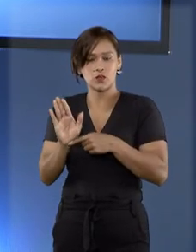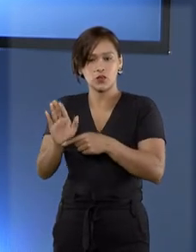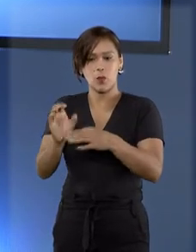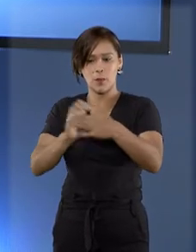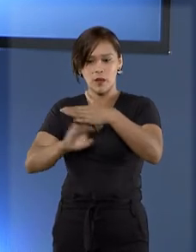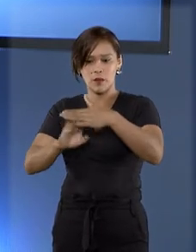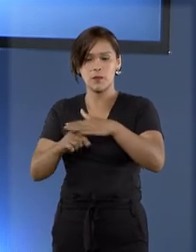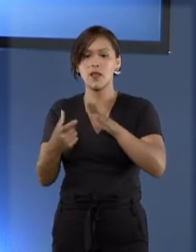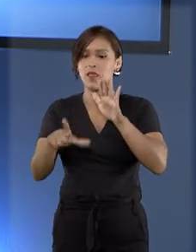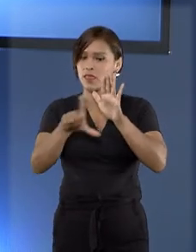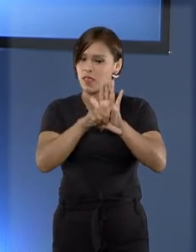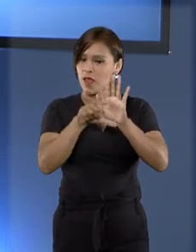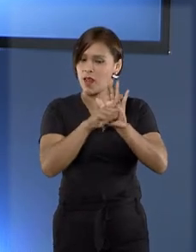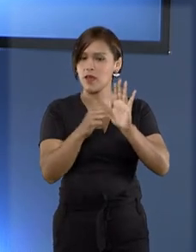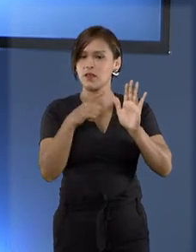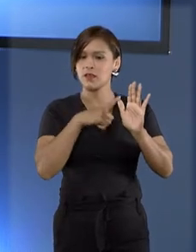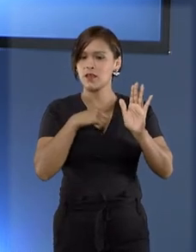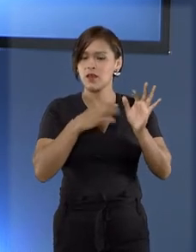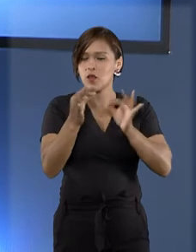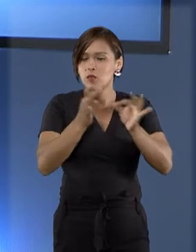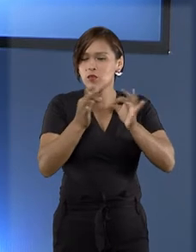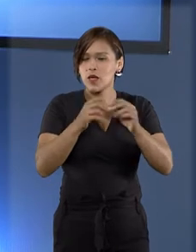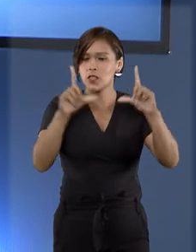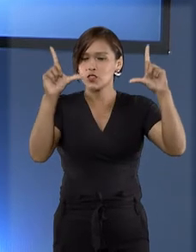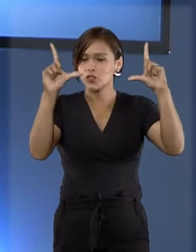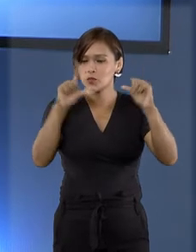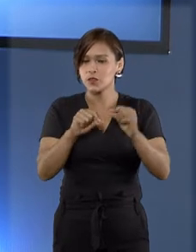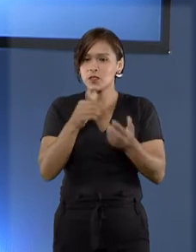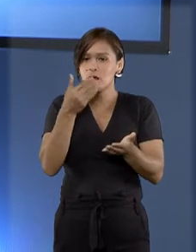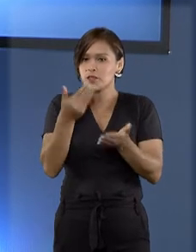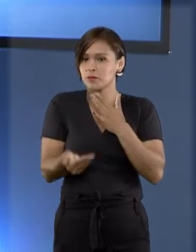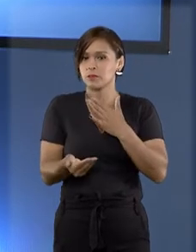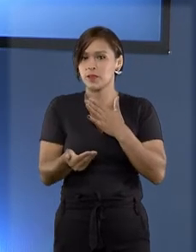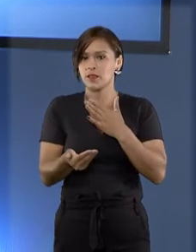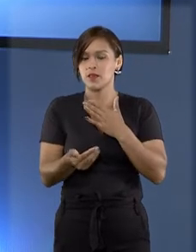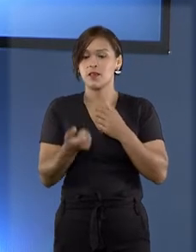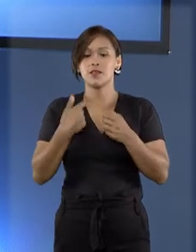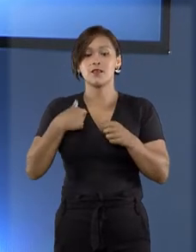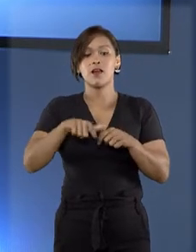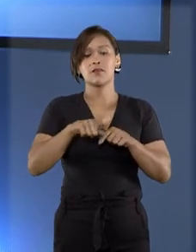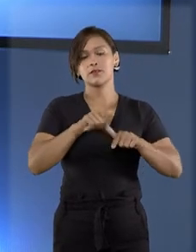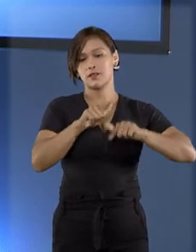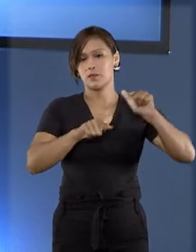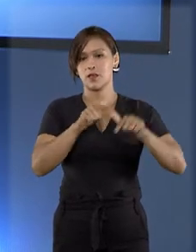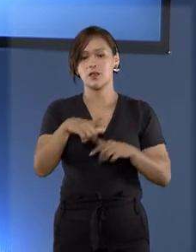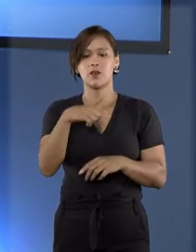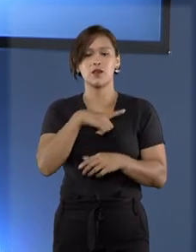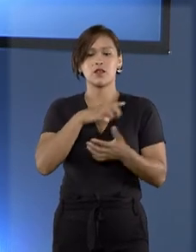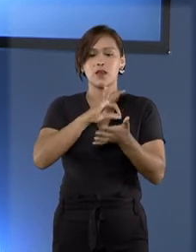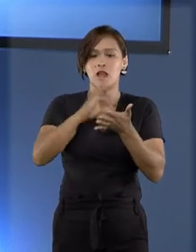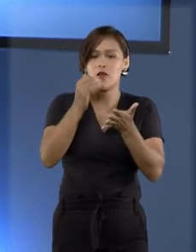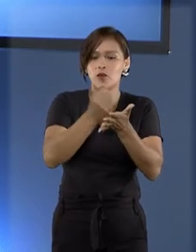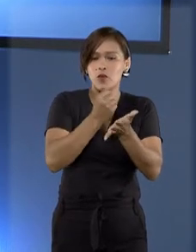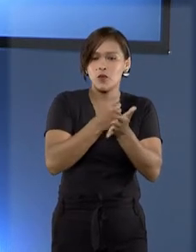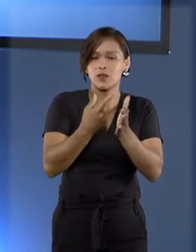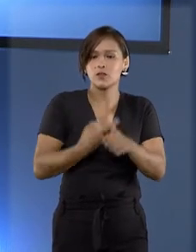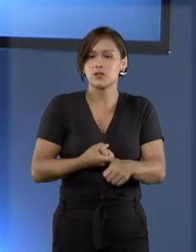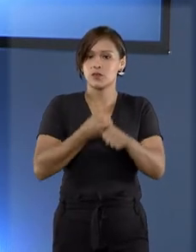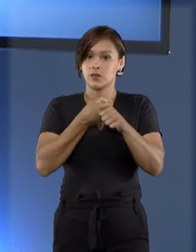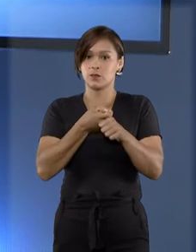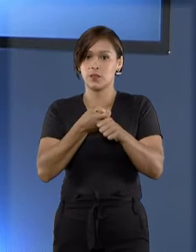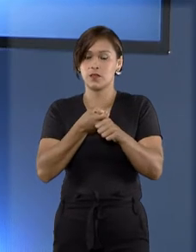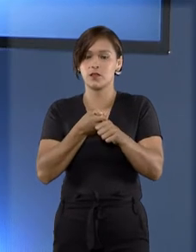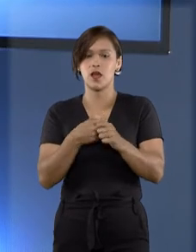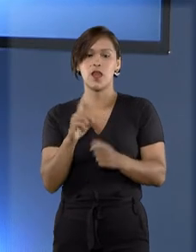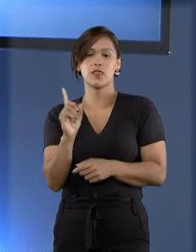prevista pela legislação como forma de diminuir os danos causados ao empregado que teve seu contrato de trabalho